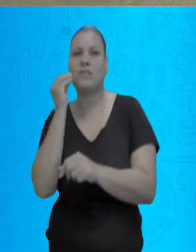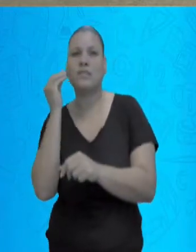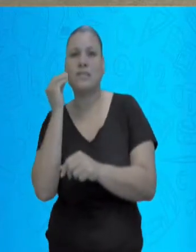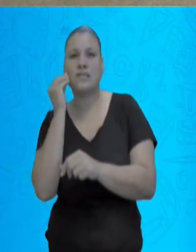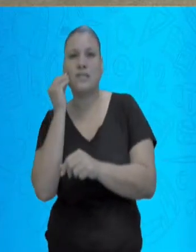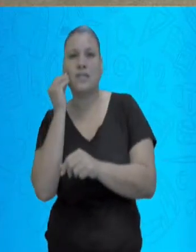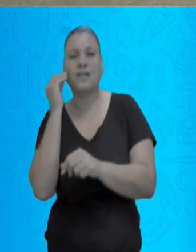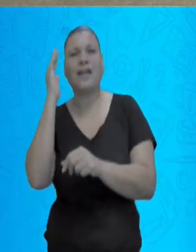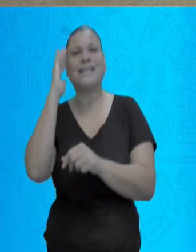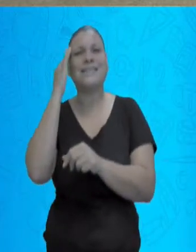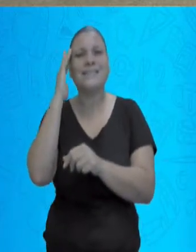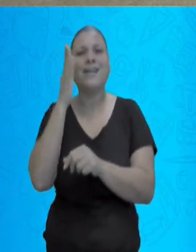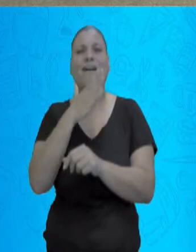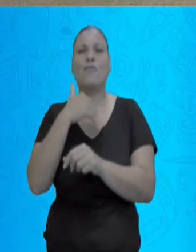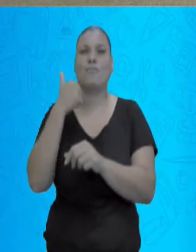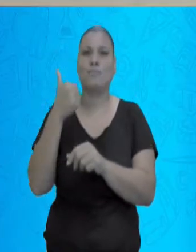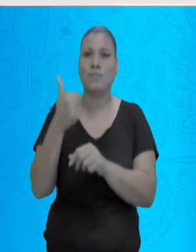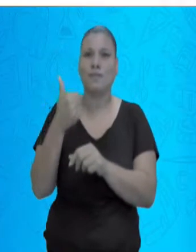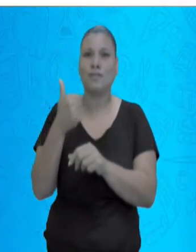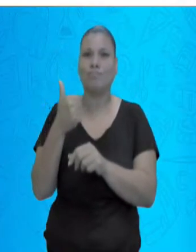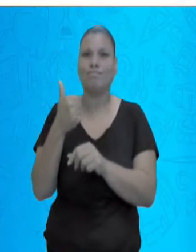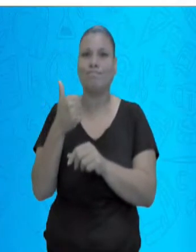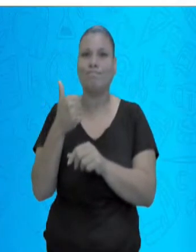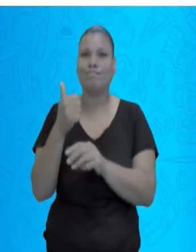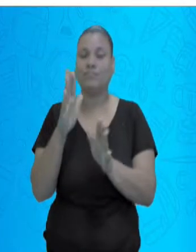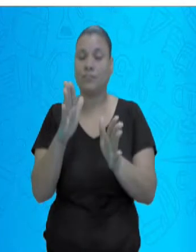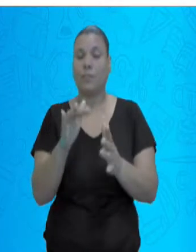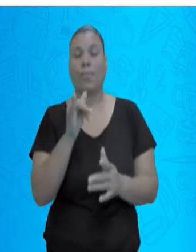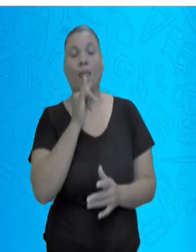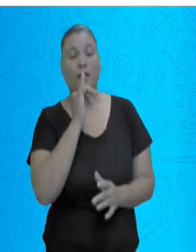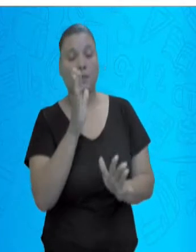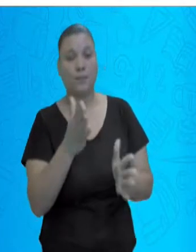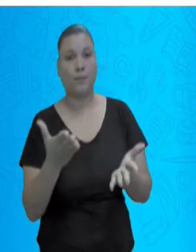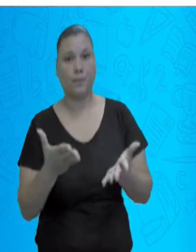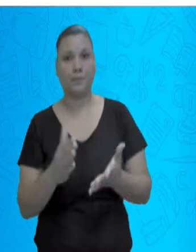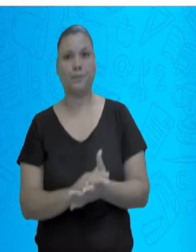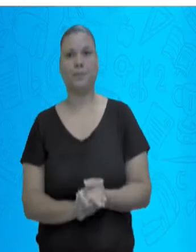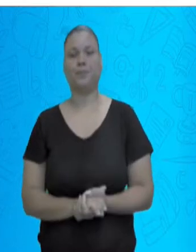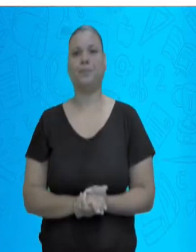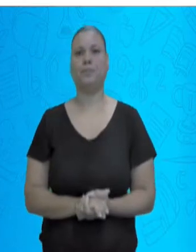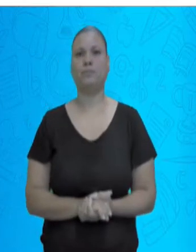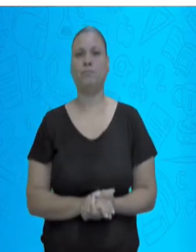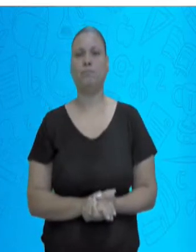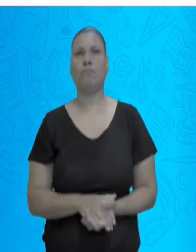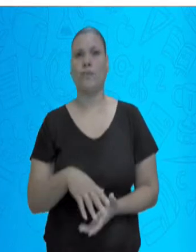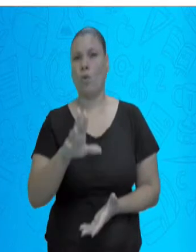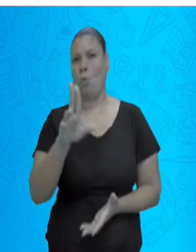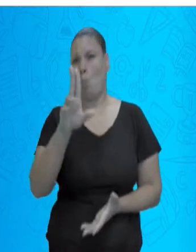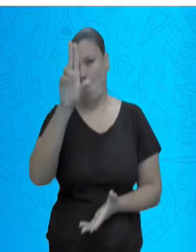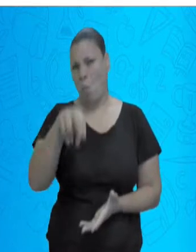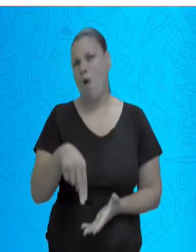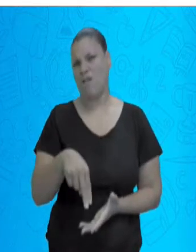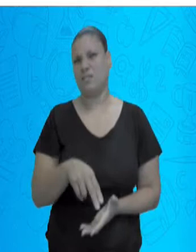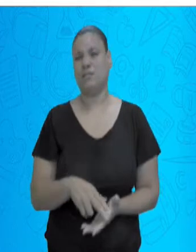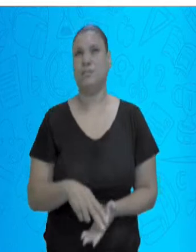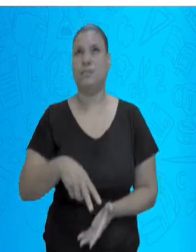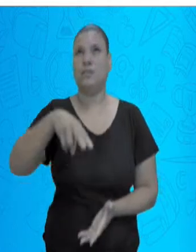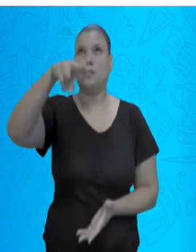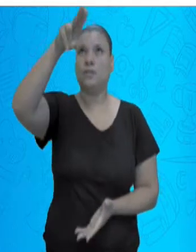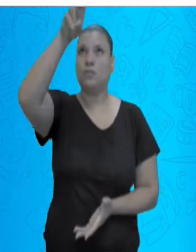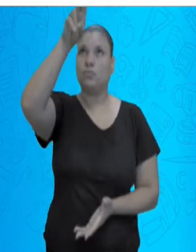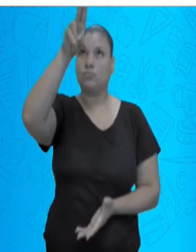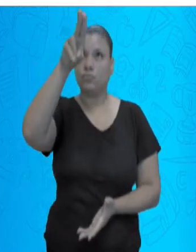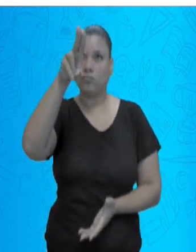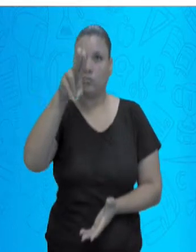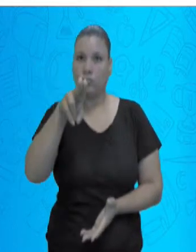reta, vestical, né? Ela transmite, assim, uma firmeza, uma força, uma direção, né? Ela te dá